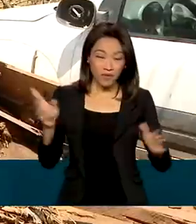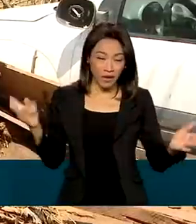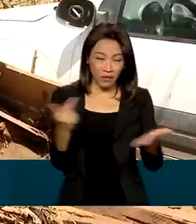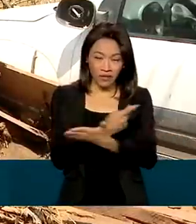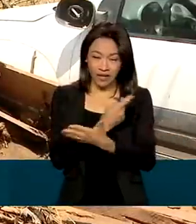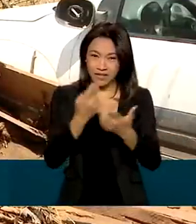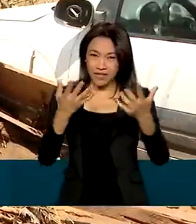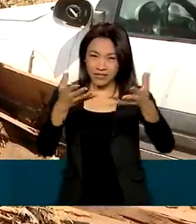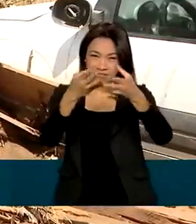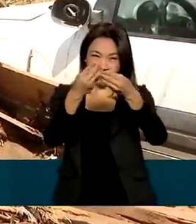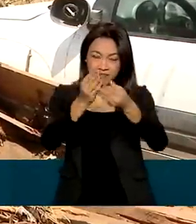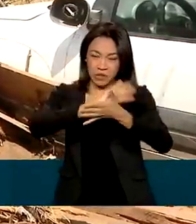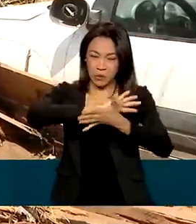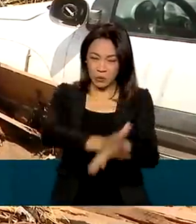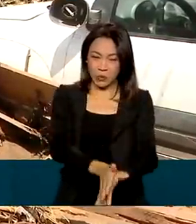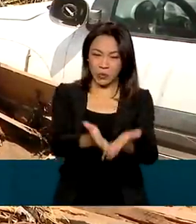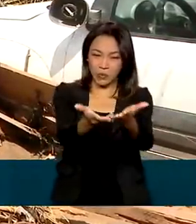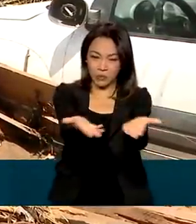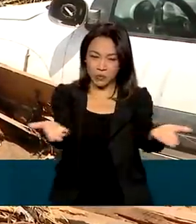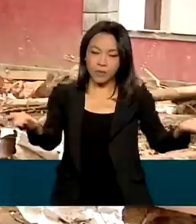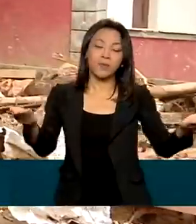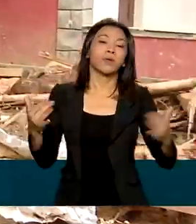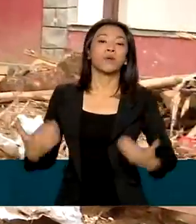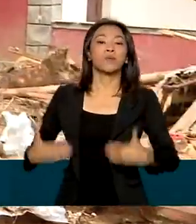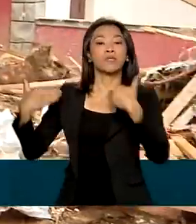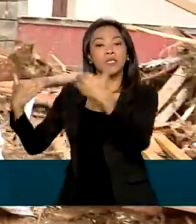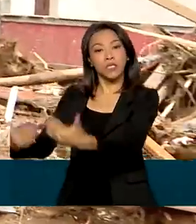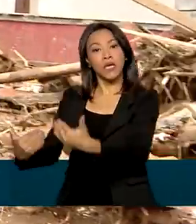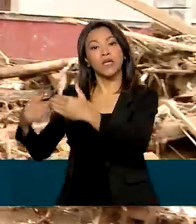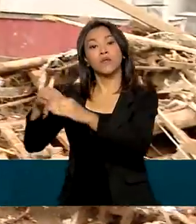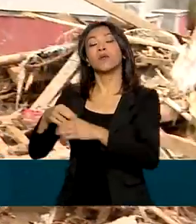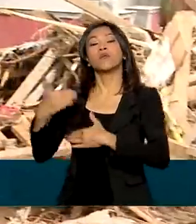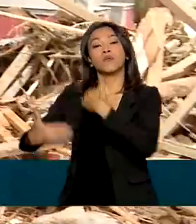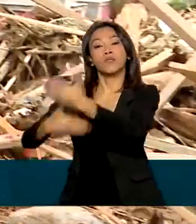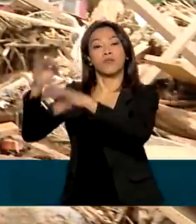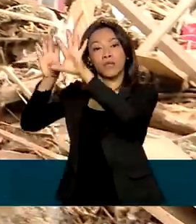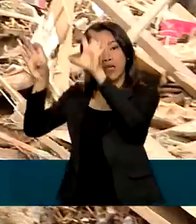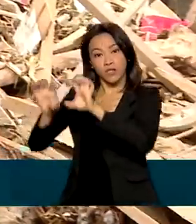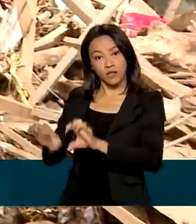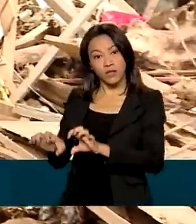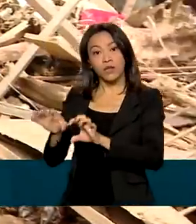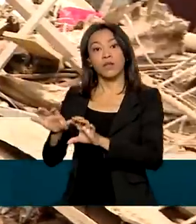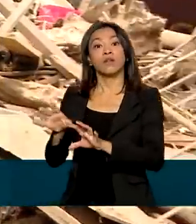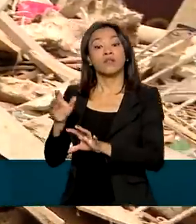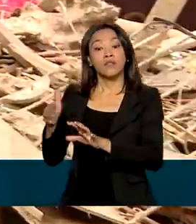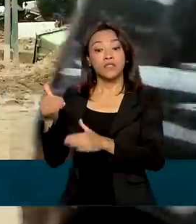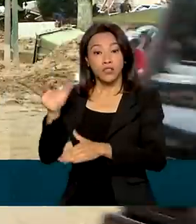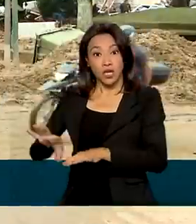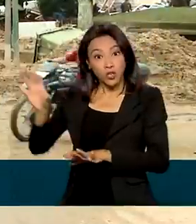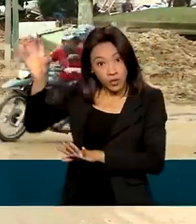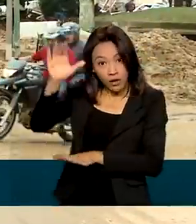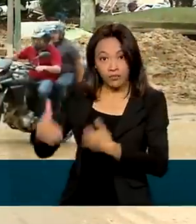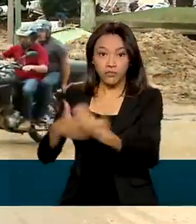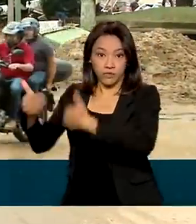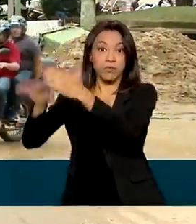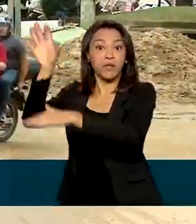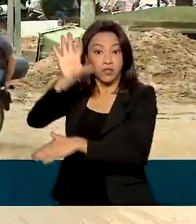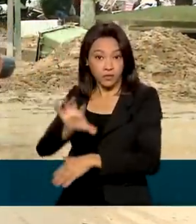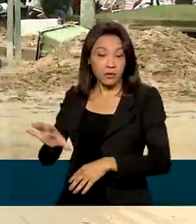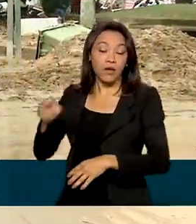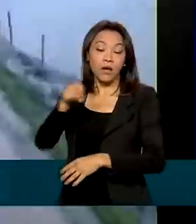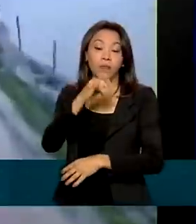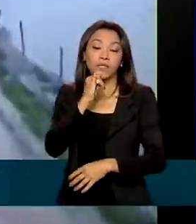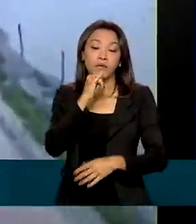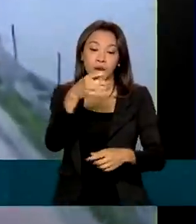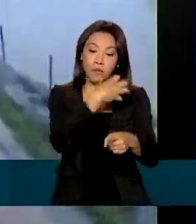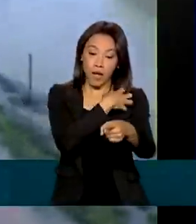são grandes, o Ministério do Desenvolvimento Regional costuma entrar em cena com ajuda financeira. É o caso de municípios